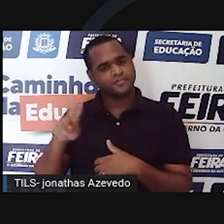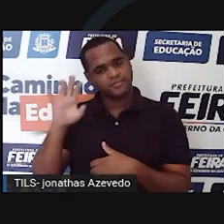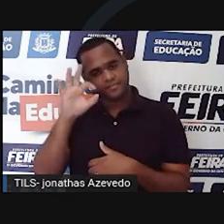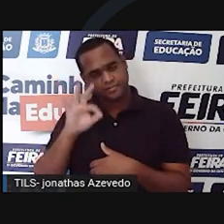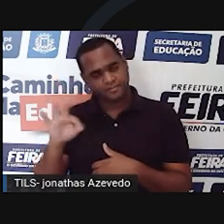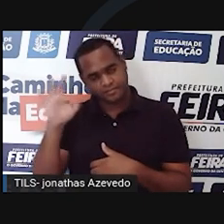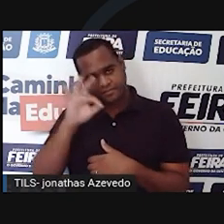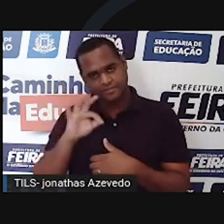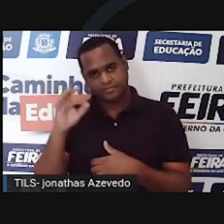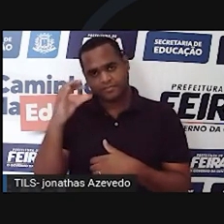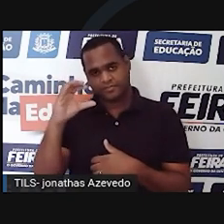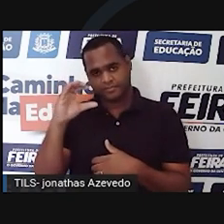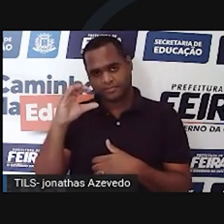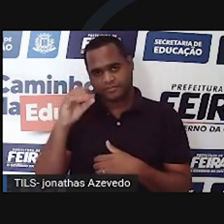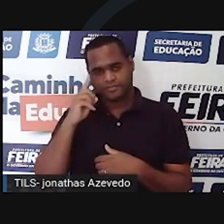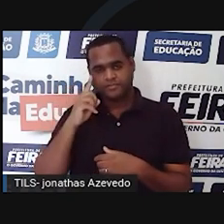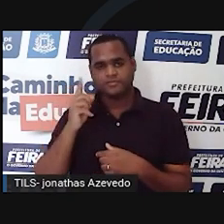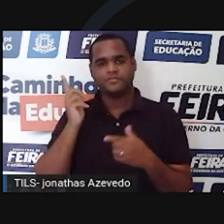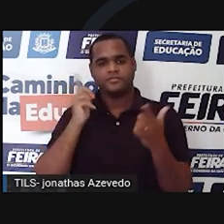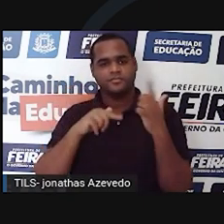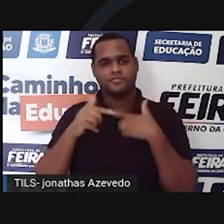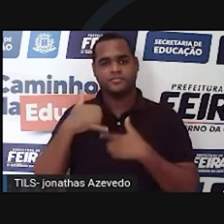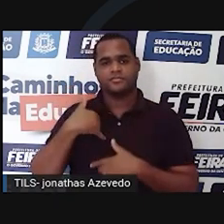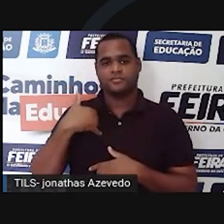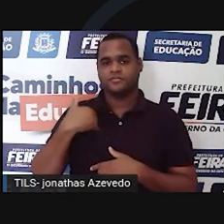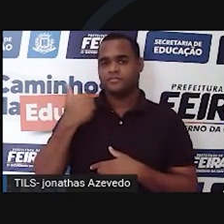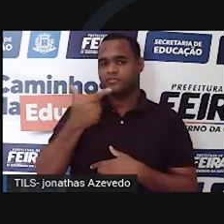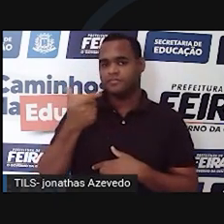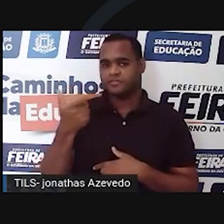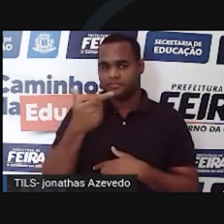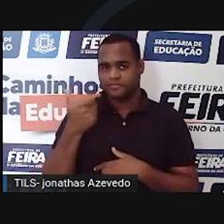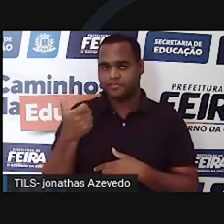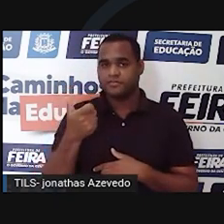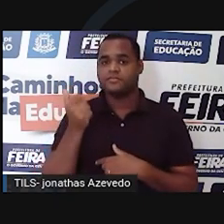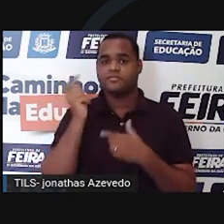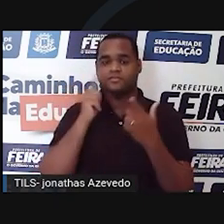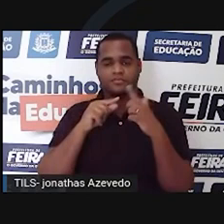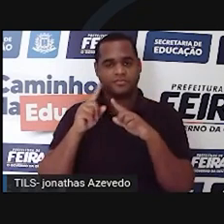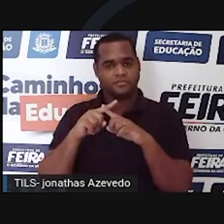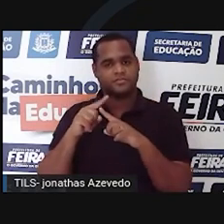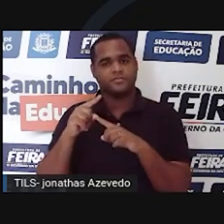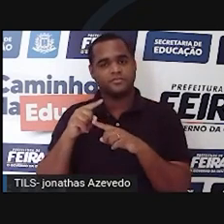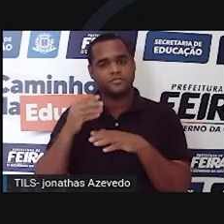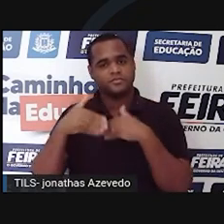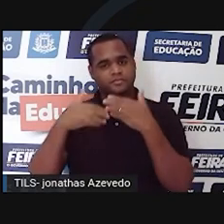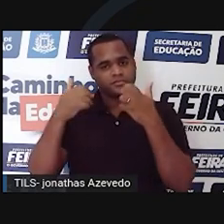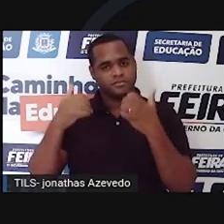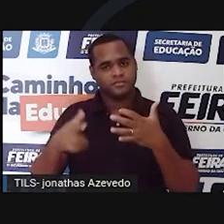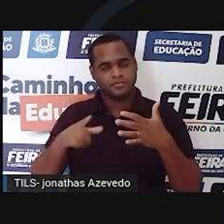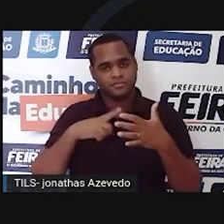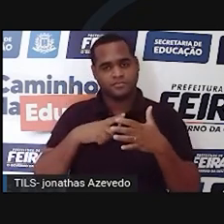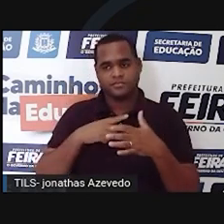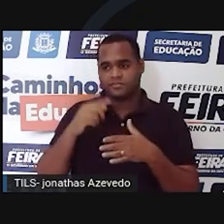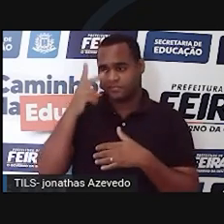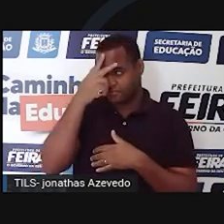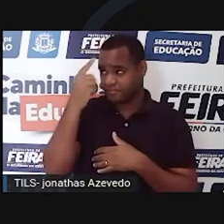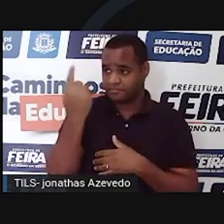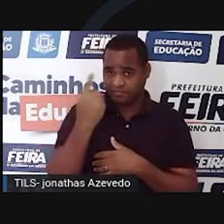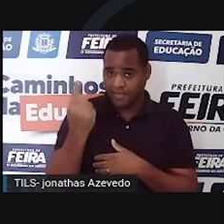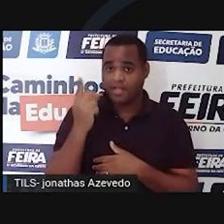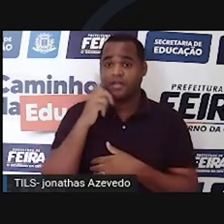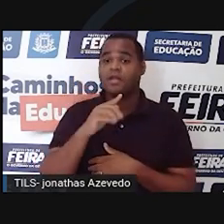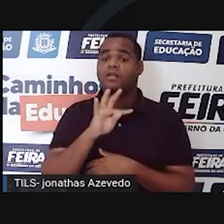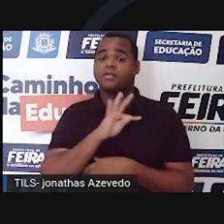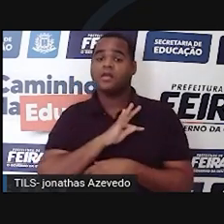Onde recebeu seu diploma de bacharel aos 21 anos, em 1941. Passado alguns anos, ela se tornou uma das pioneiras na técnica de